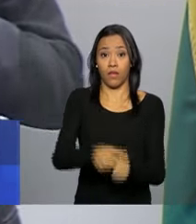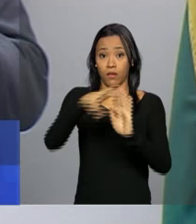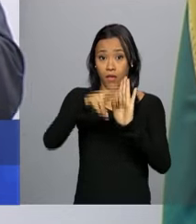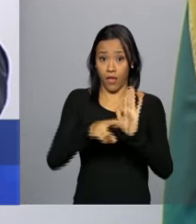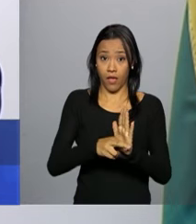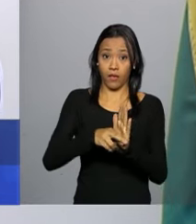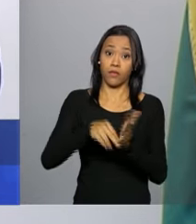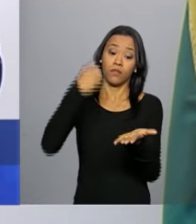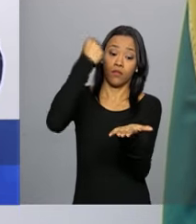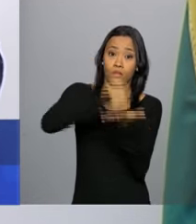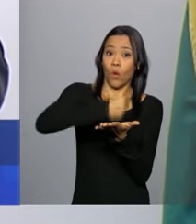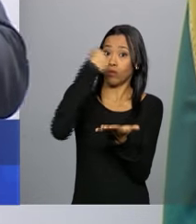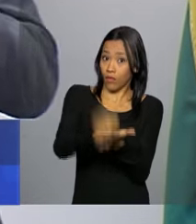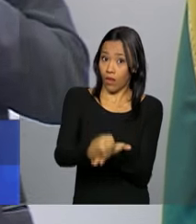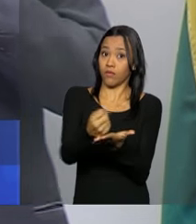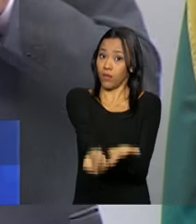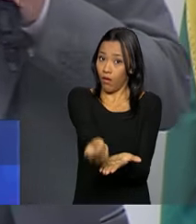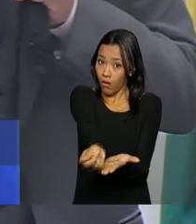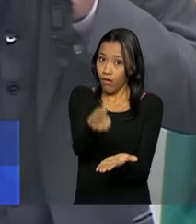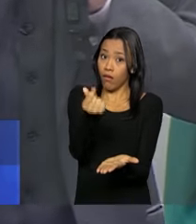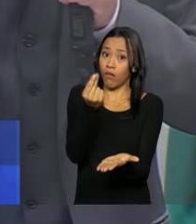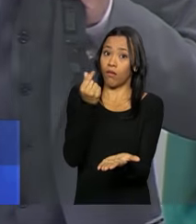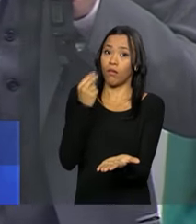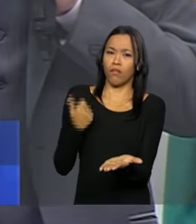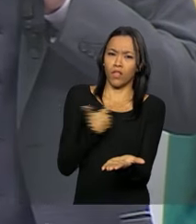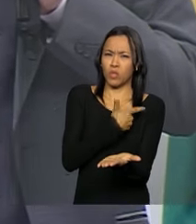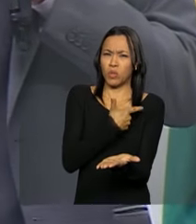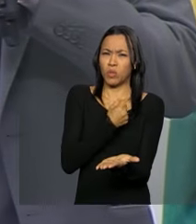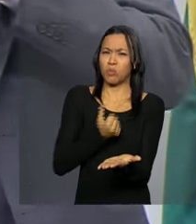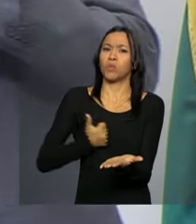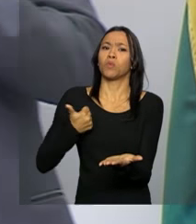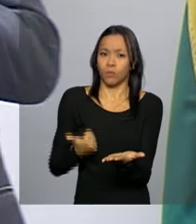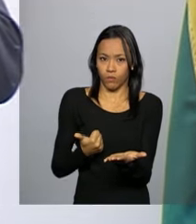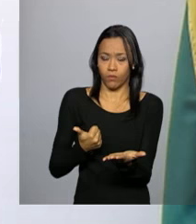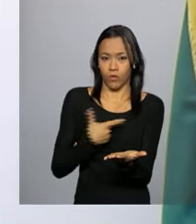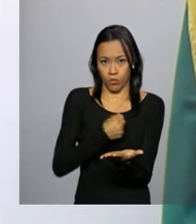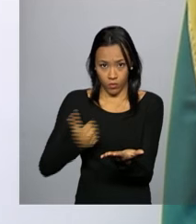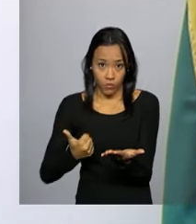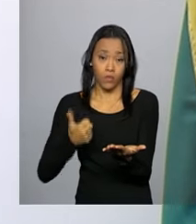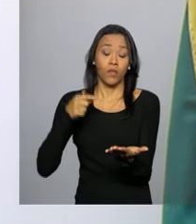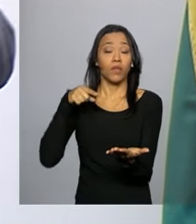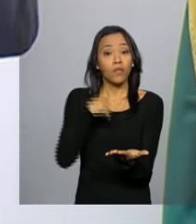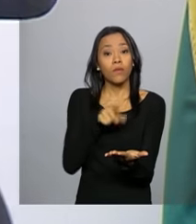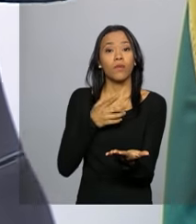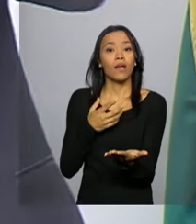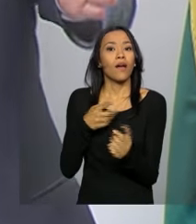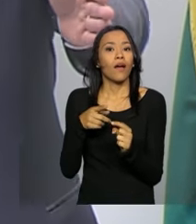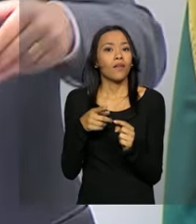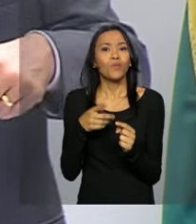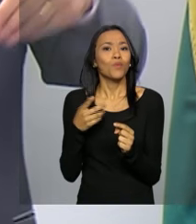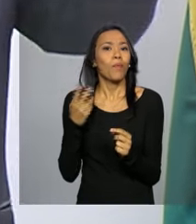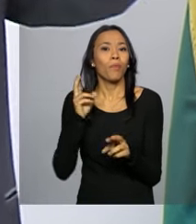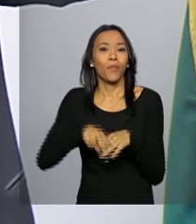Contratos que existem há muito tempo, desde 2001. E eu uso 2001 como parâmetro, não porque ele começou